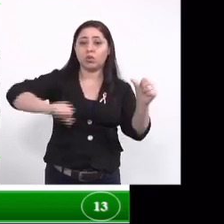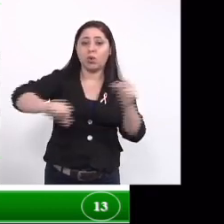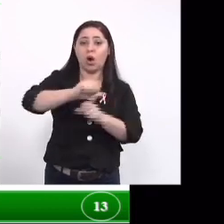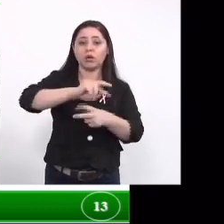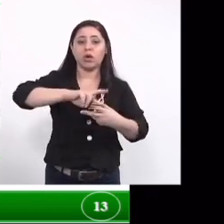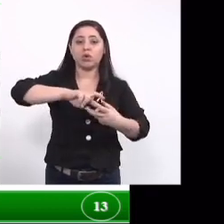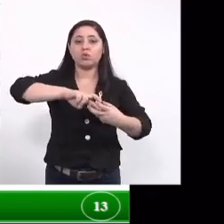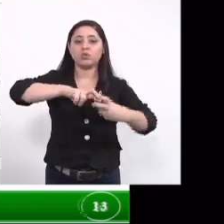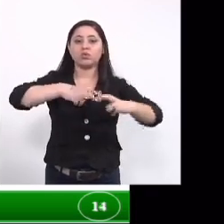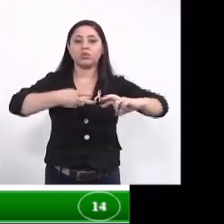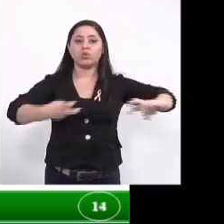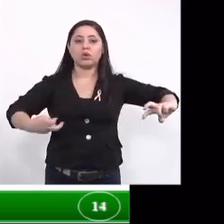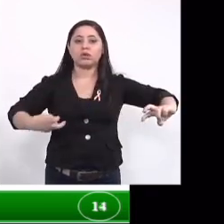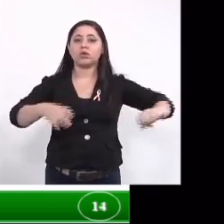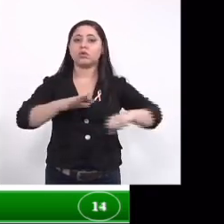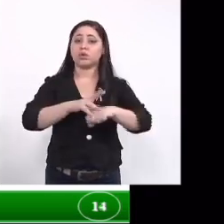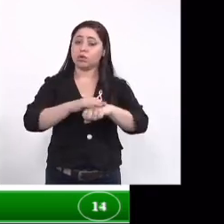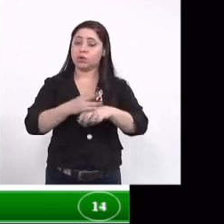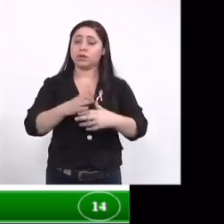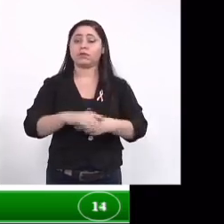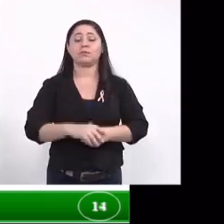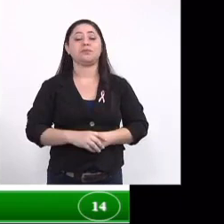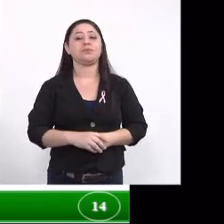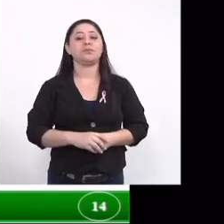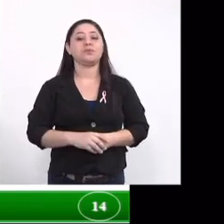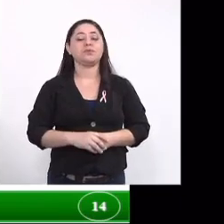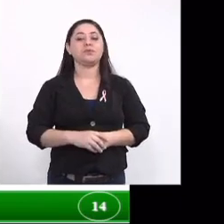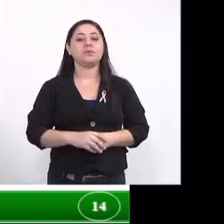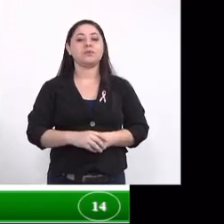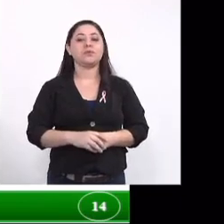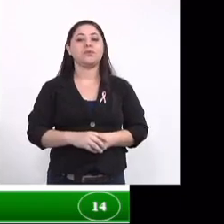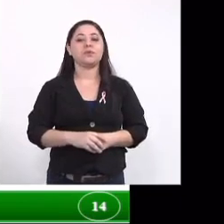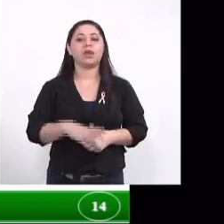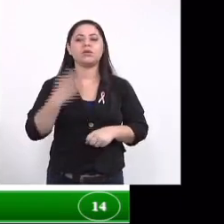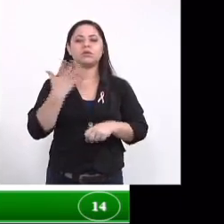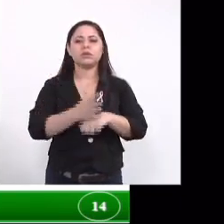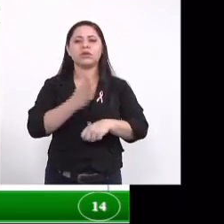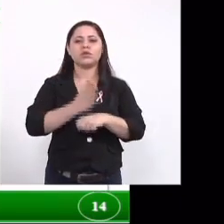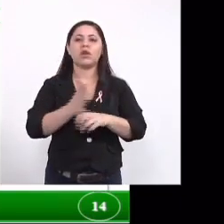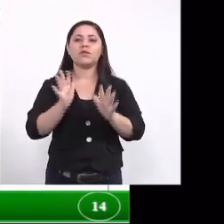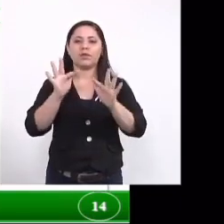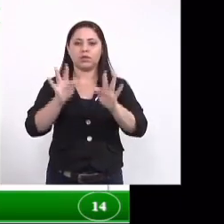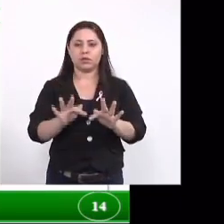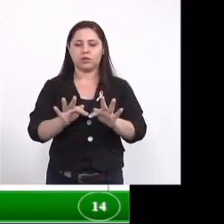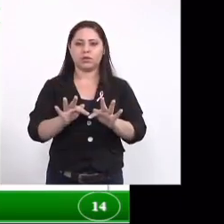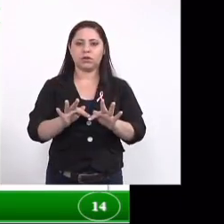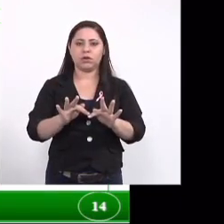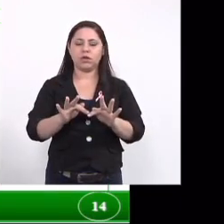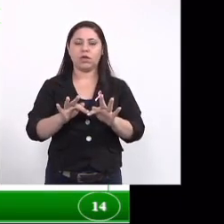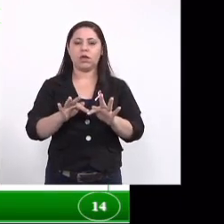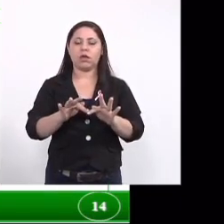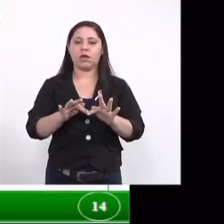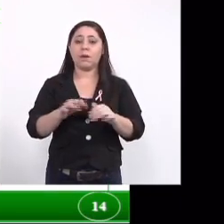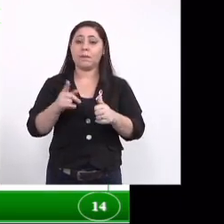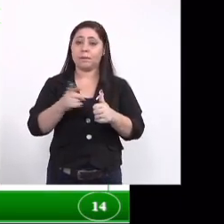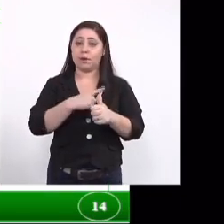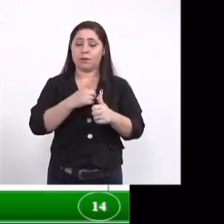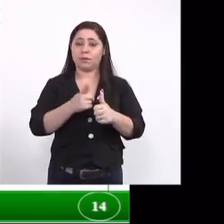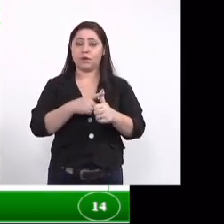acarretar alguma doença nesses indivíduos os testes que já foi finalizado então foi esse que é o teste